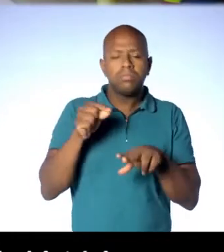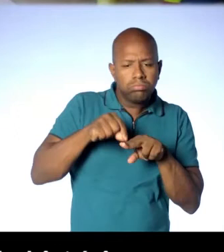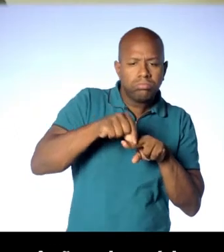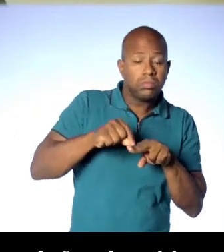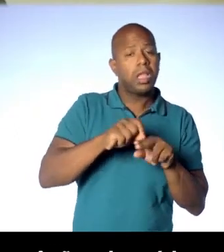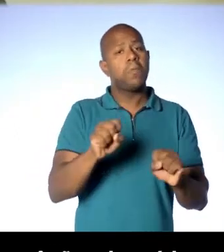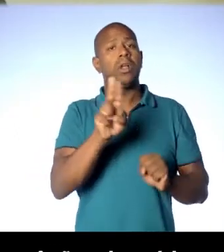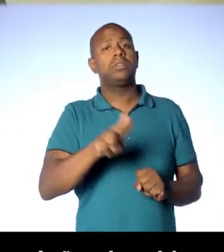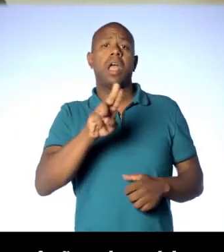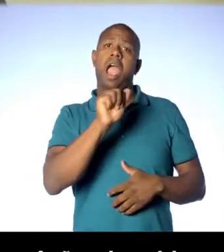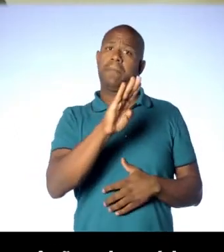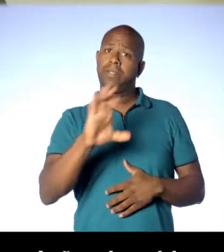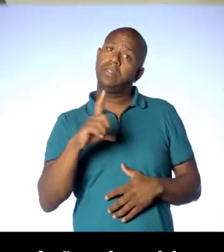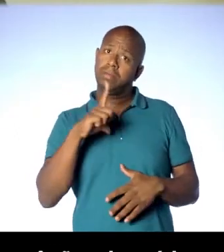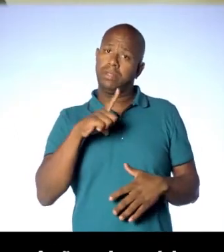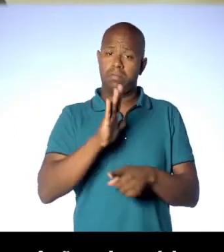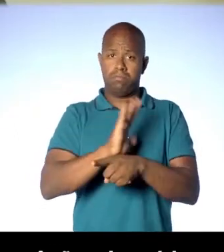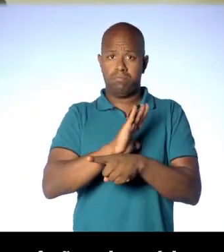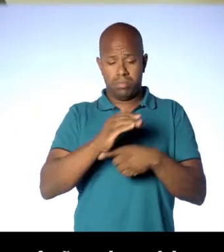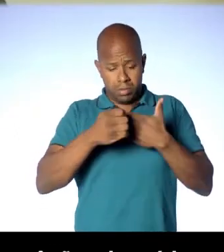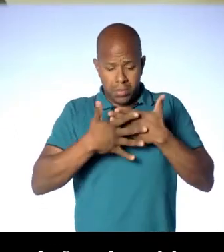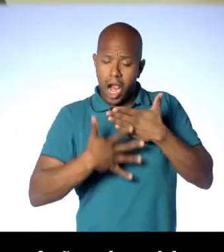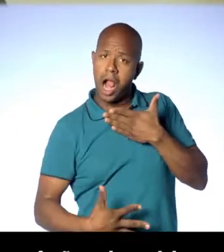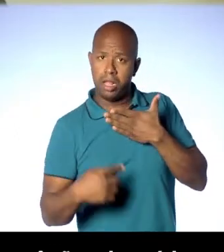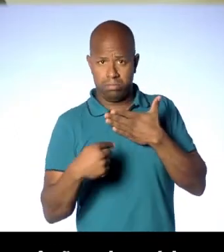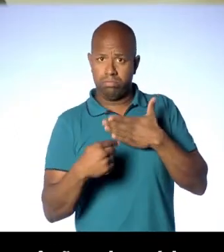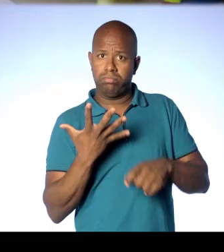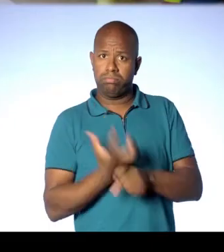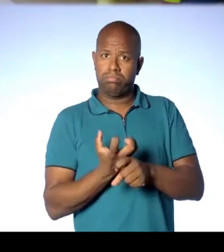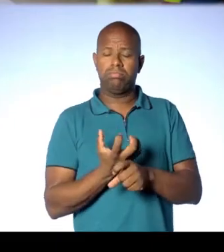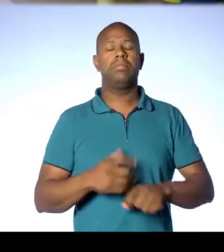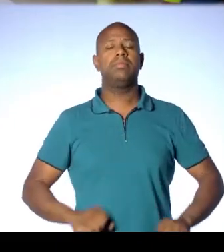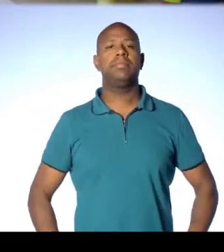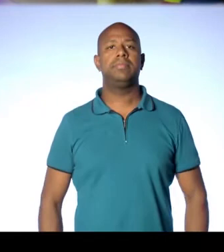da história. Para isso, você pode usar o alfabeto em braile que está disponível na descrição do vídeo.